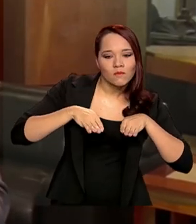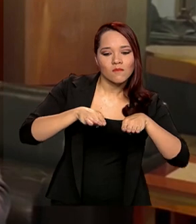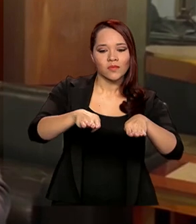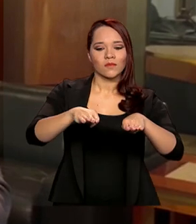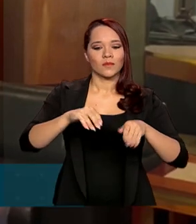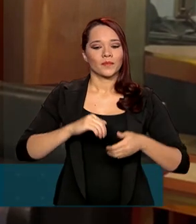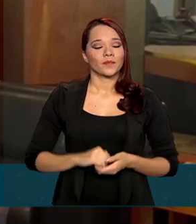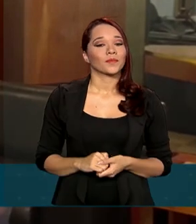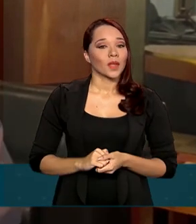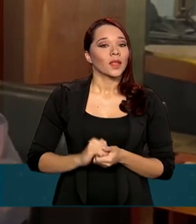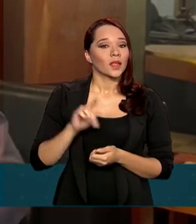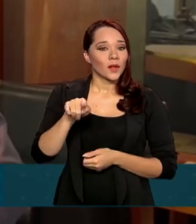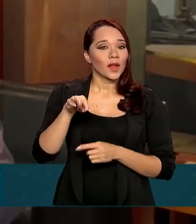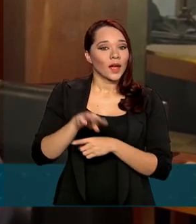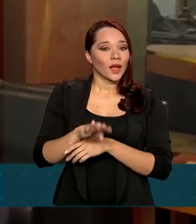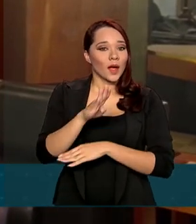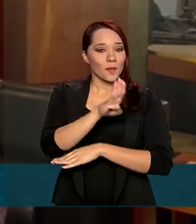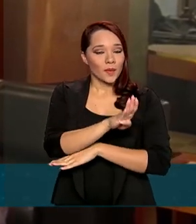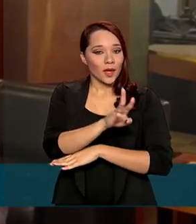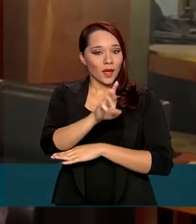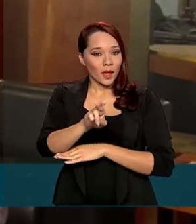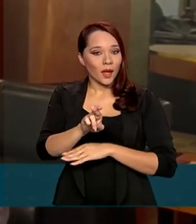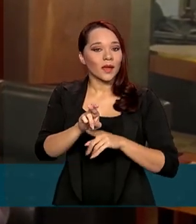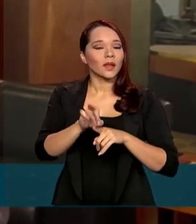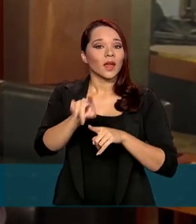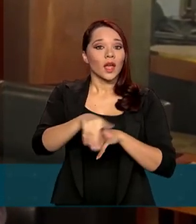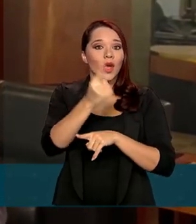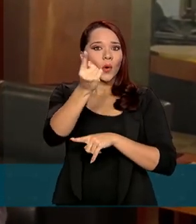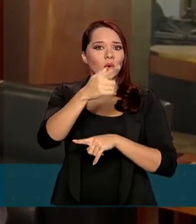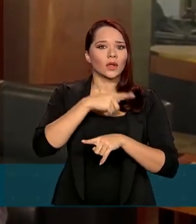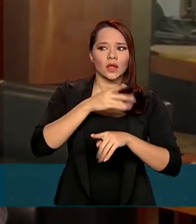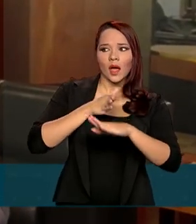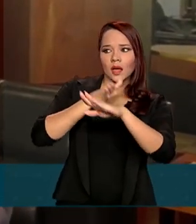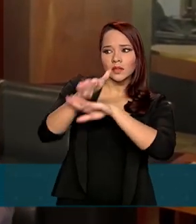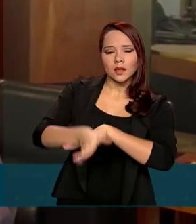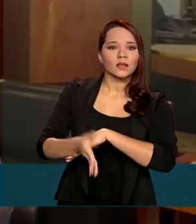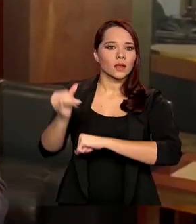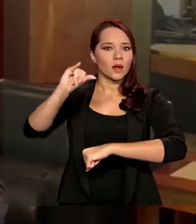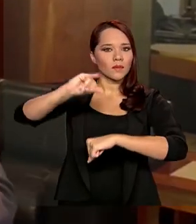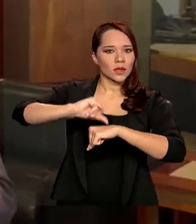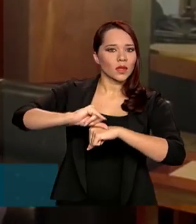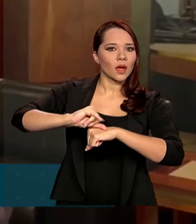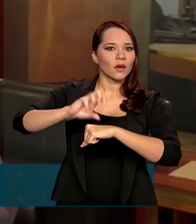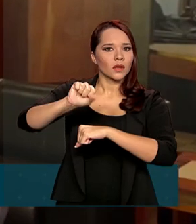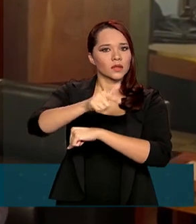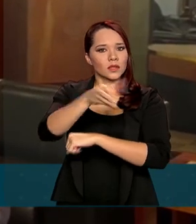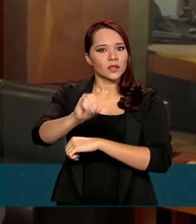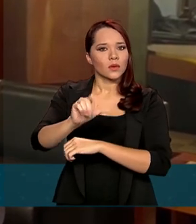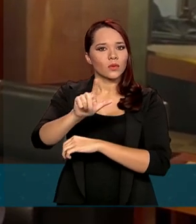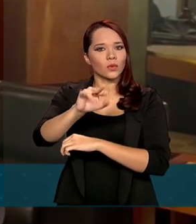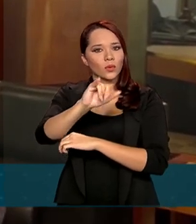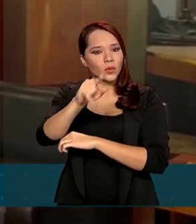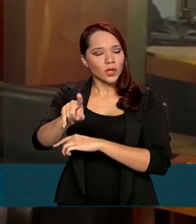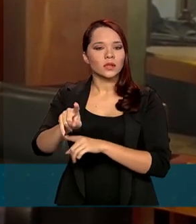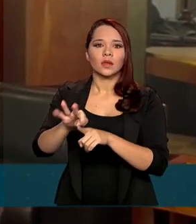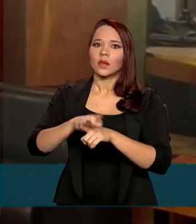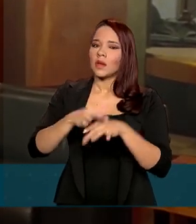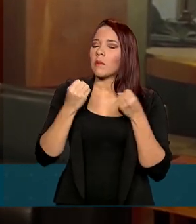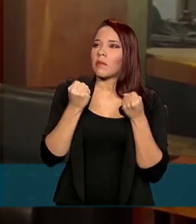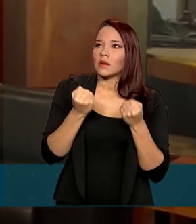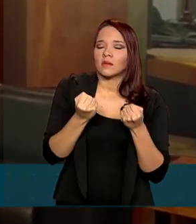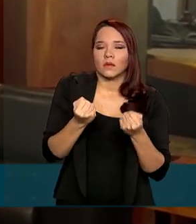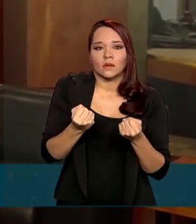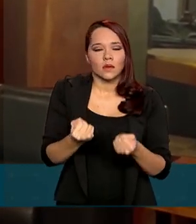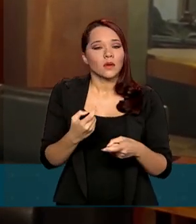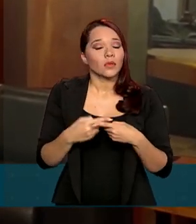-135 Maranhão, no final, é a única via de acesso a Capitão São Luís e está sendo cada vez mais carregada em função do